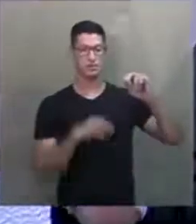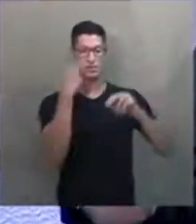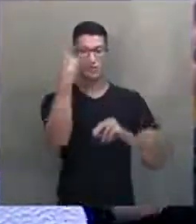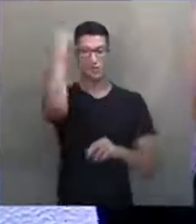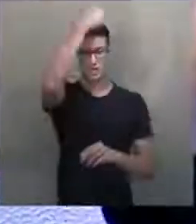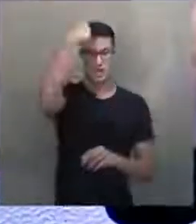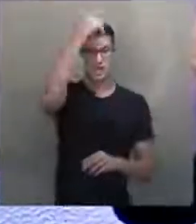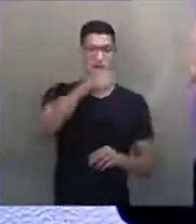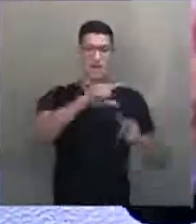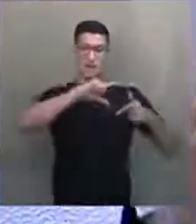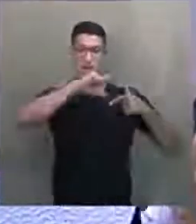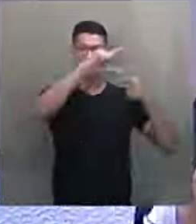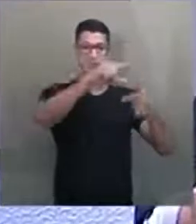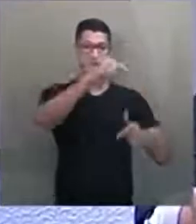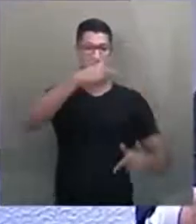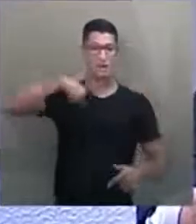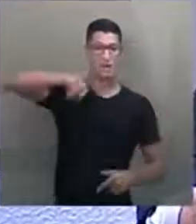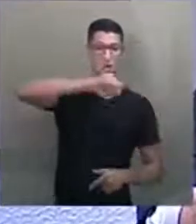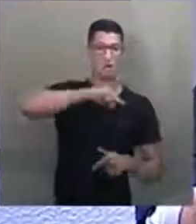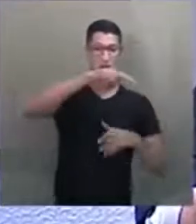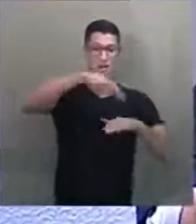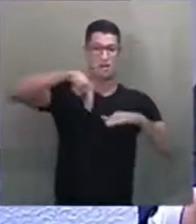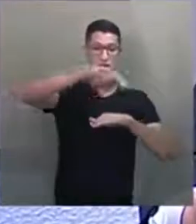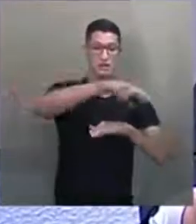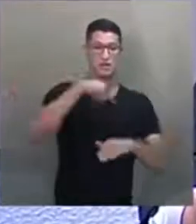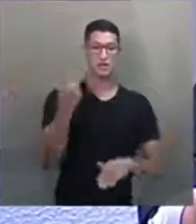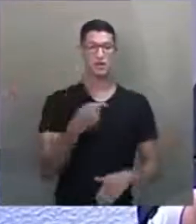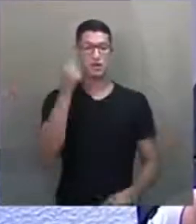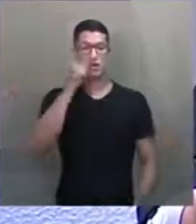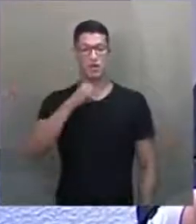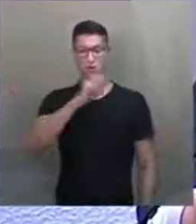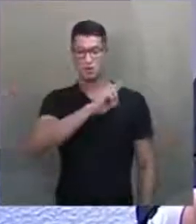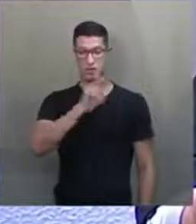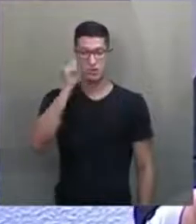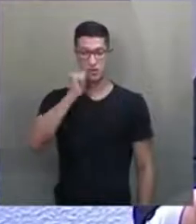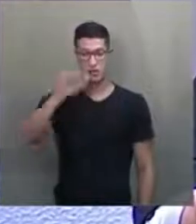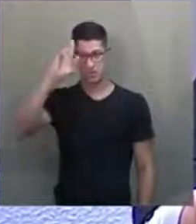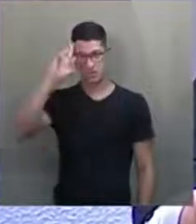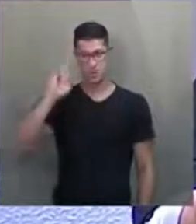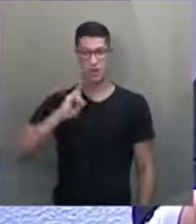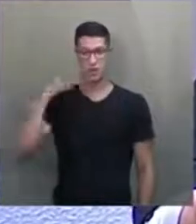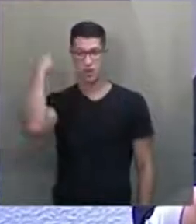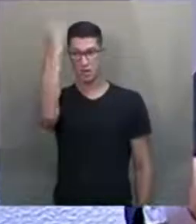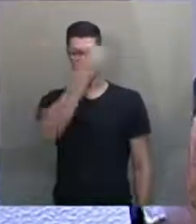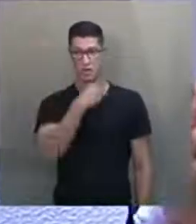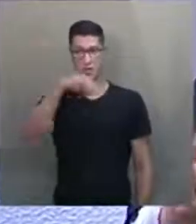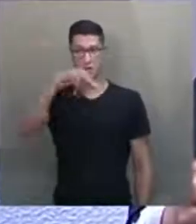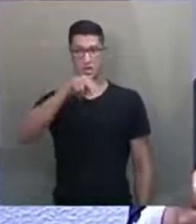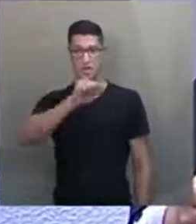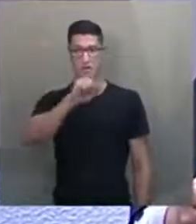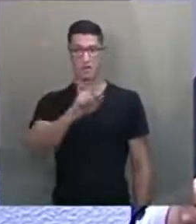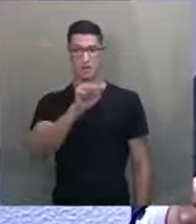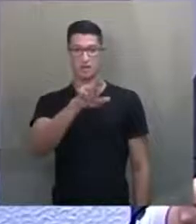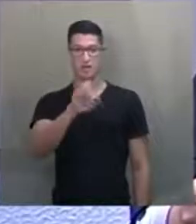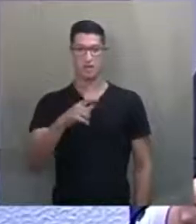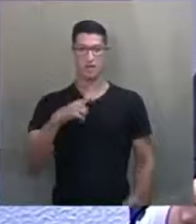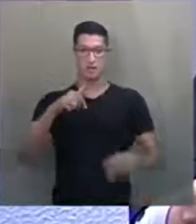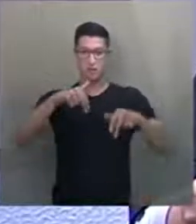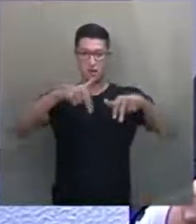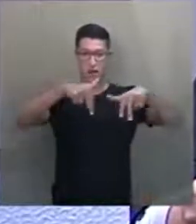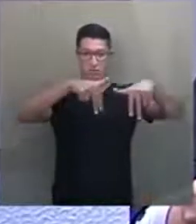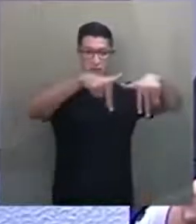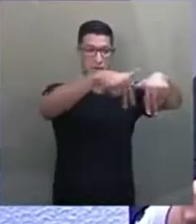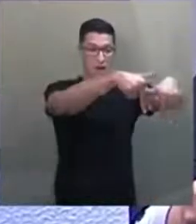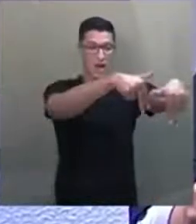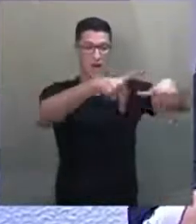porque é tradicional na nossa região, Nossa Senhora de Nazaré. Vou todos os anos, numa caminhada até a Igreja de